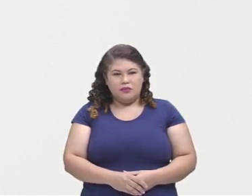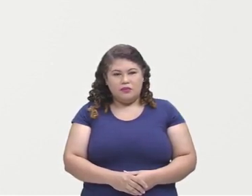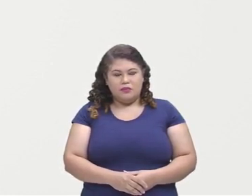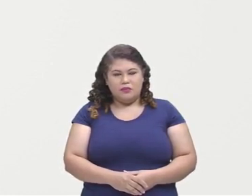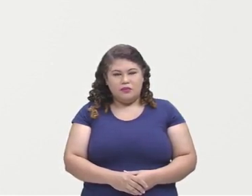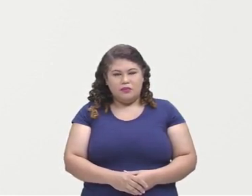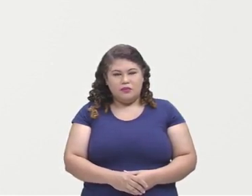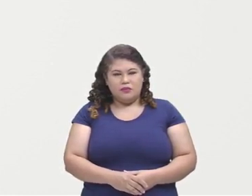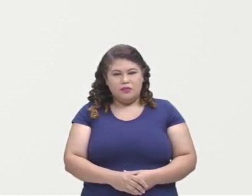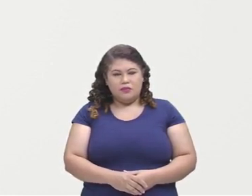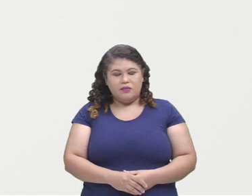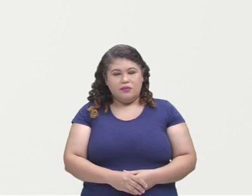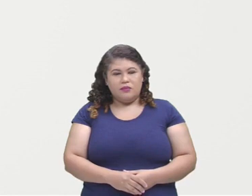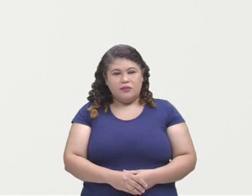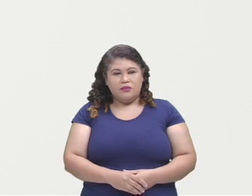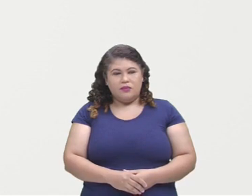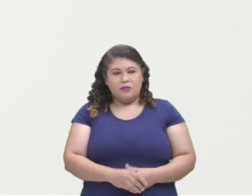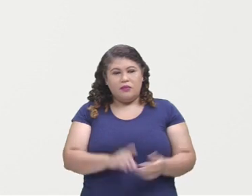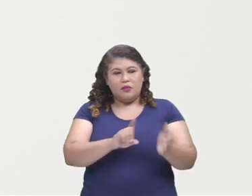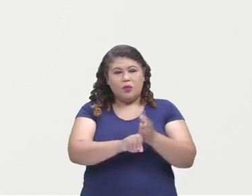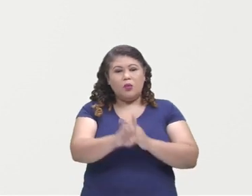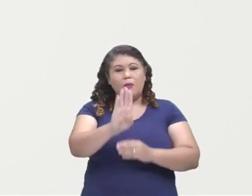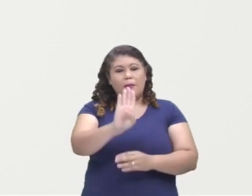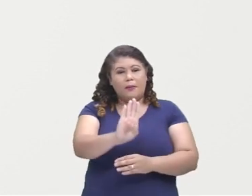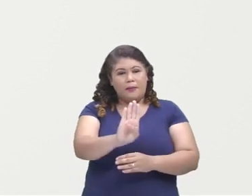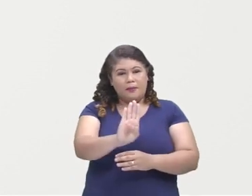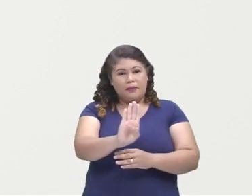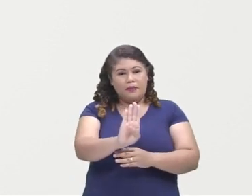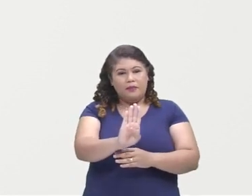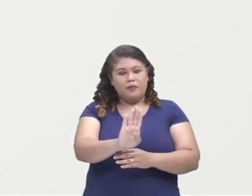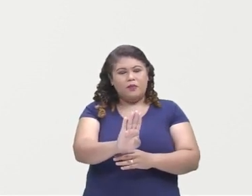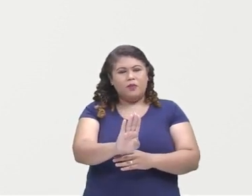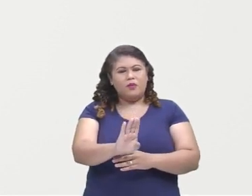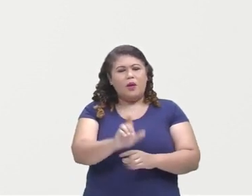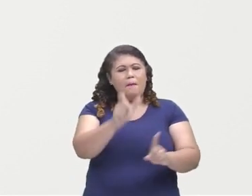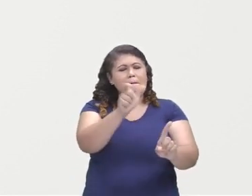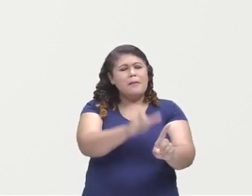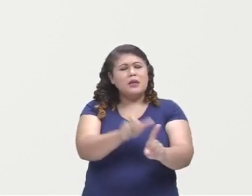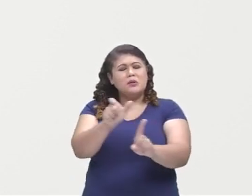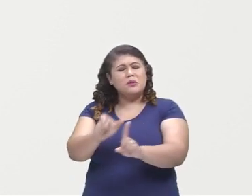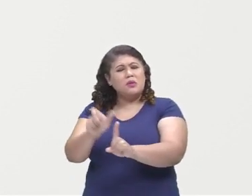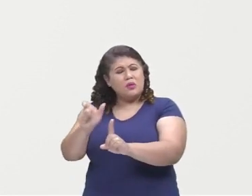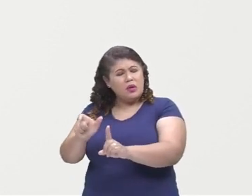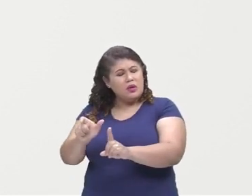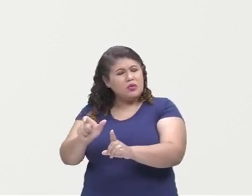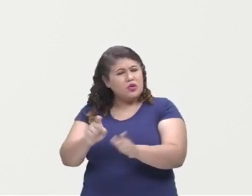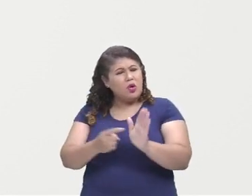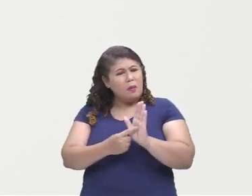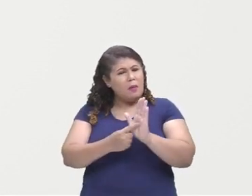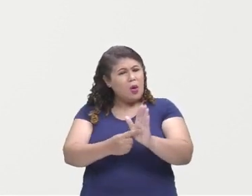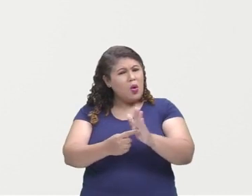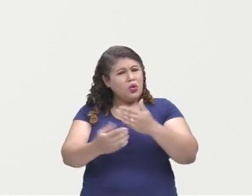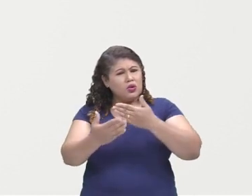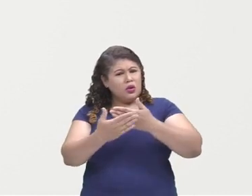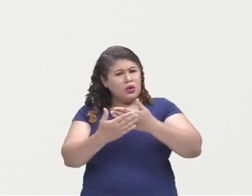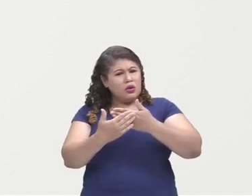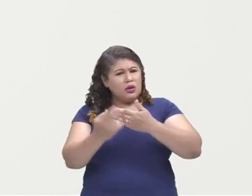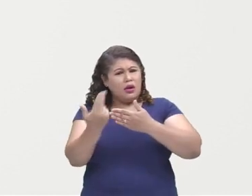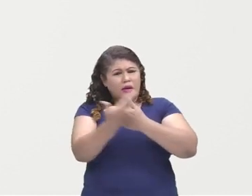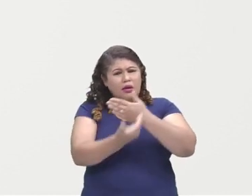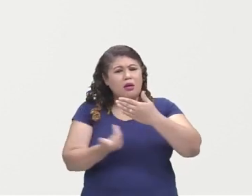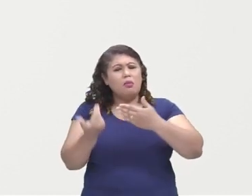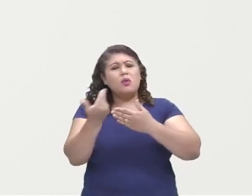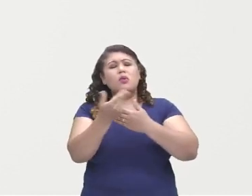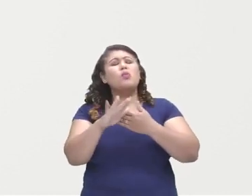caçador. E a letra B. Quais são os personagens que estão na capa do